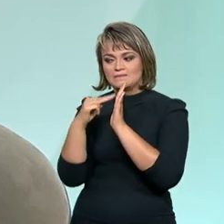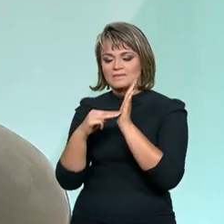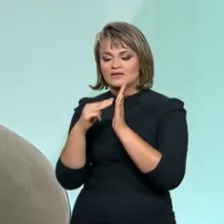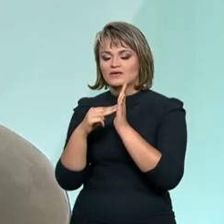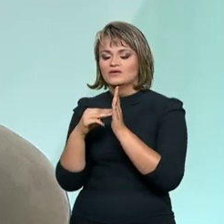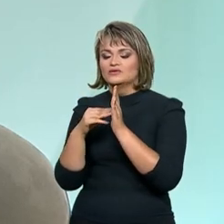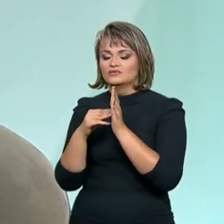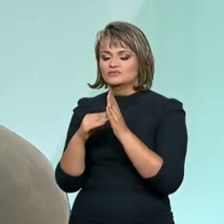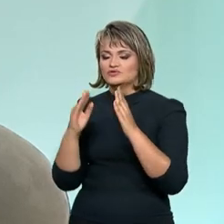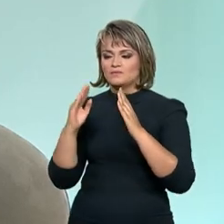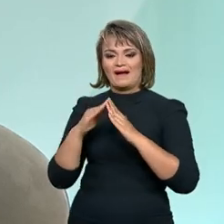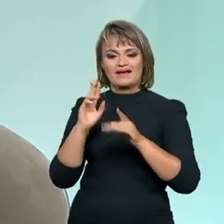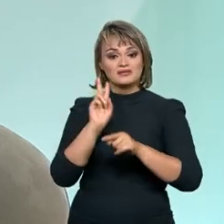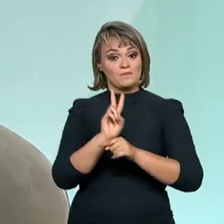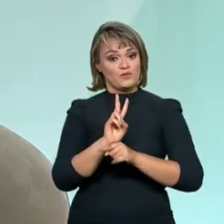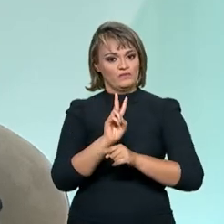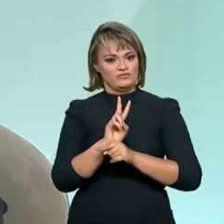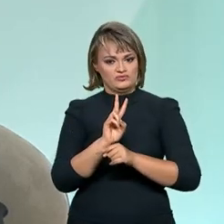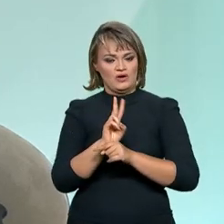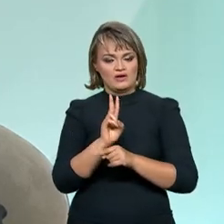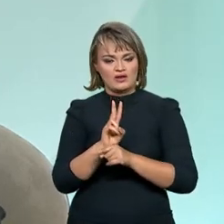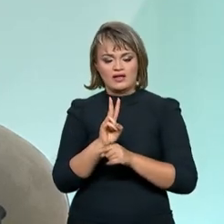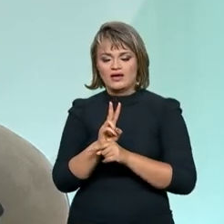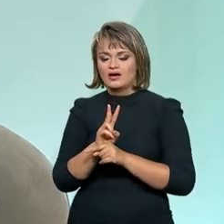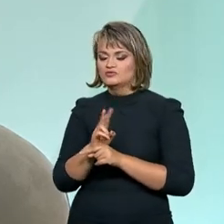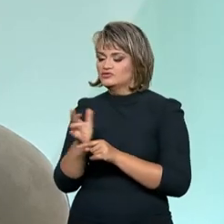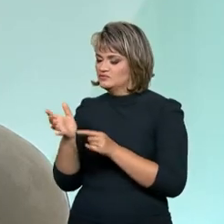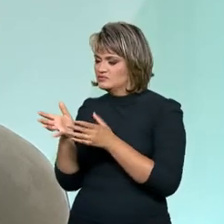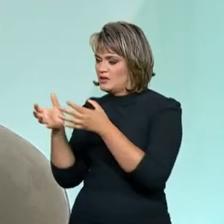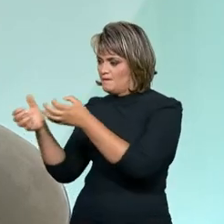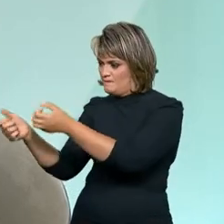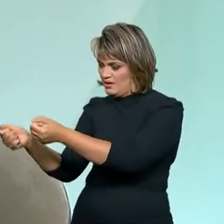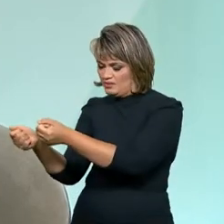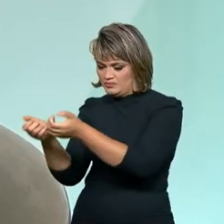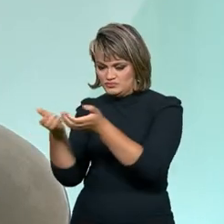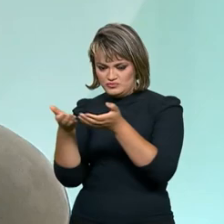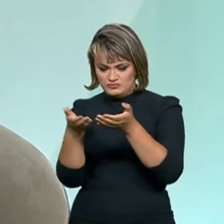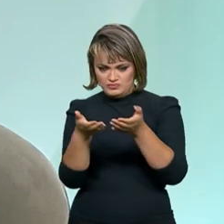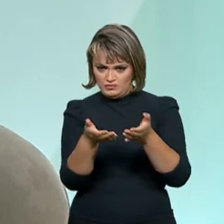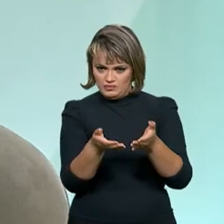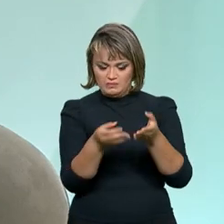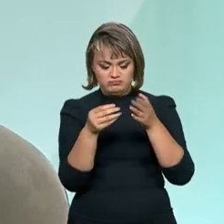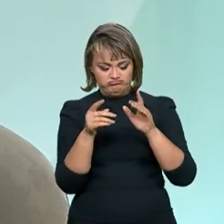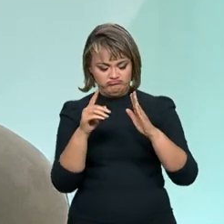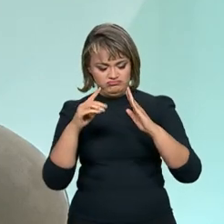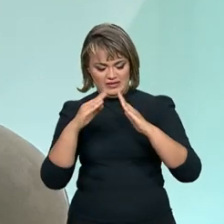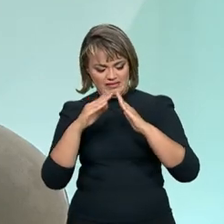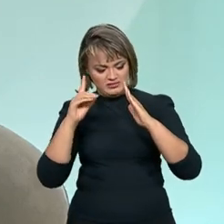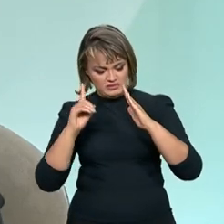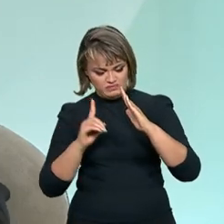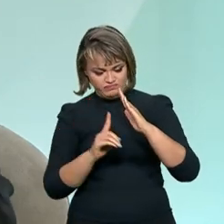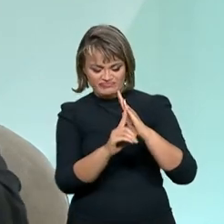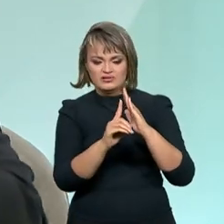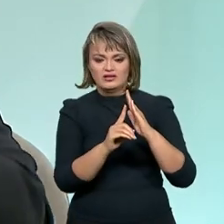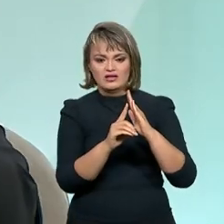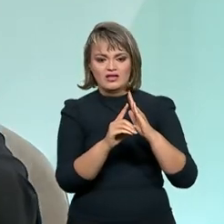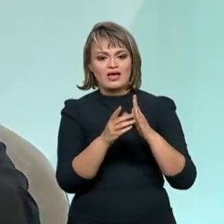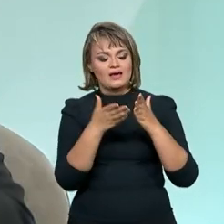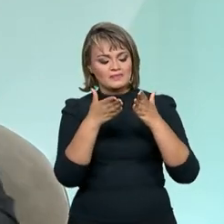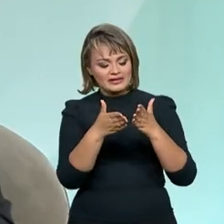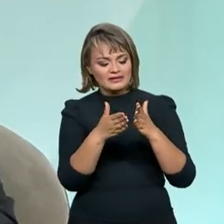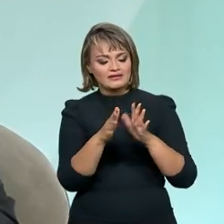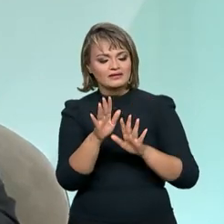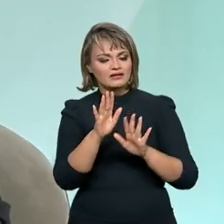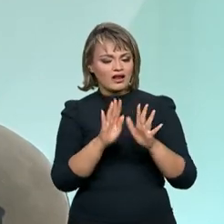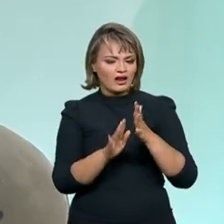moradia primeiro, onde a gente consegue estabilizar essa pessoa, levando para uma moradia essa pessoa para que ali, ao